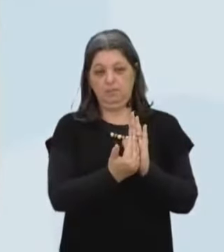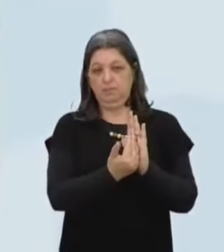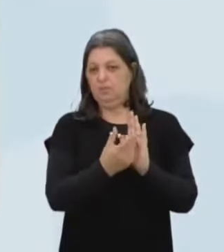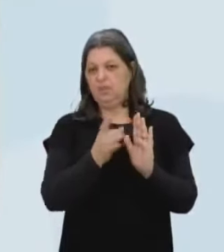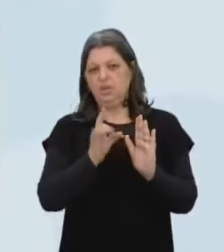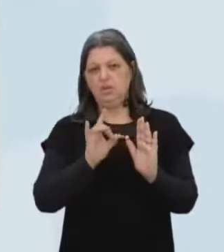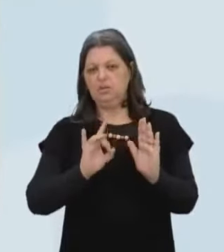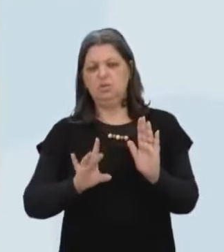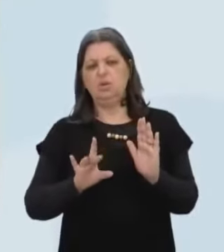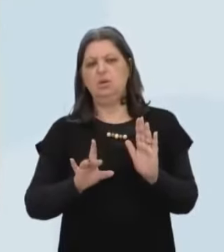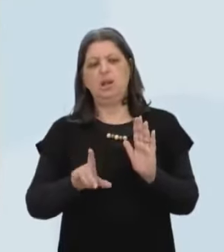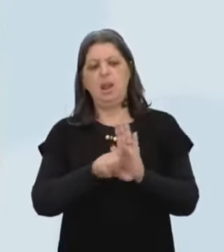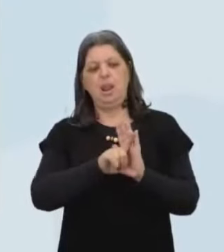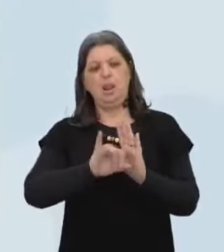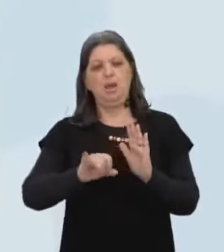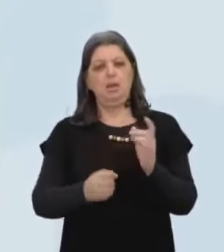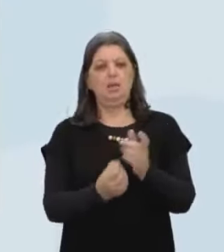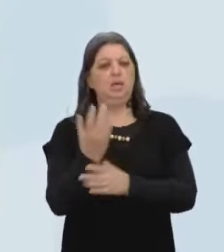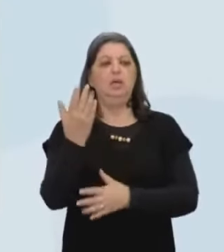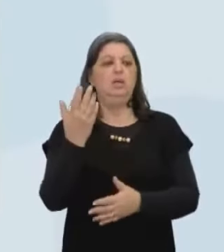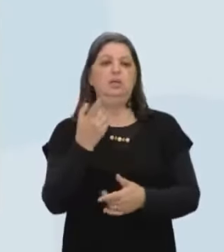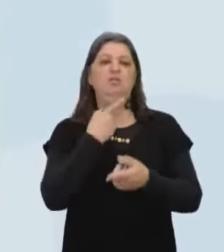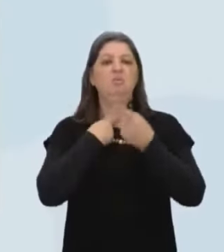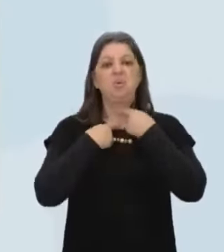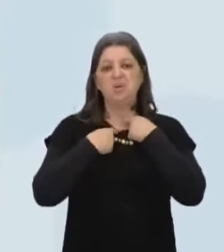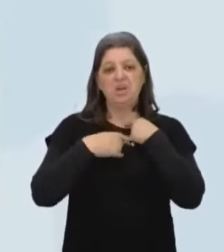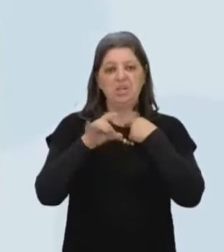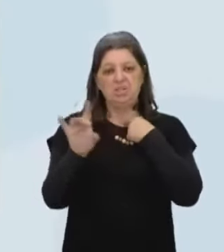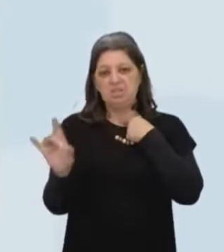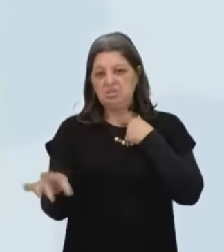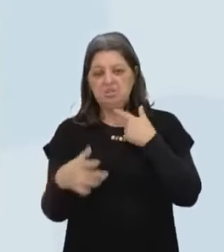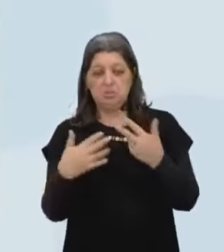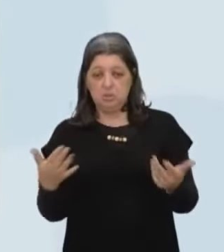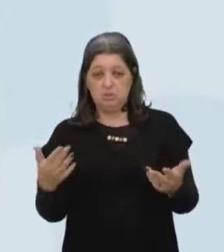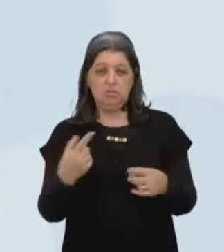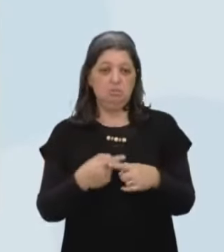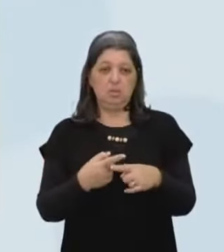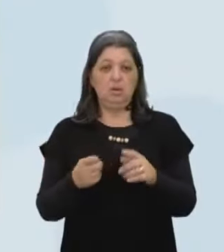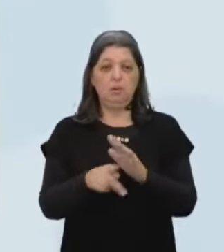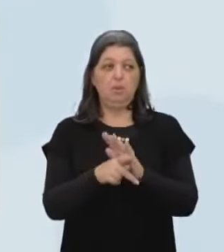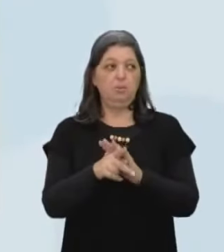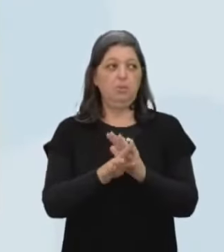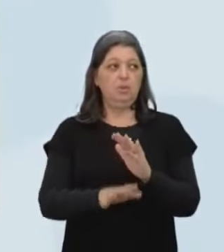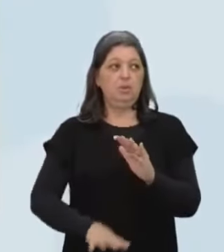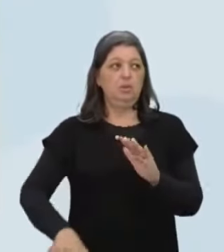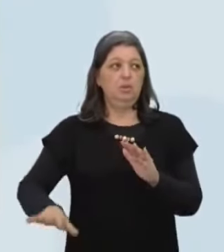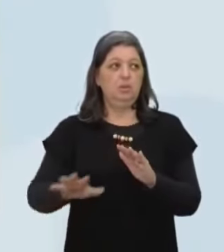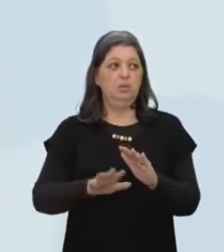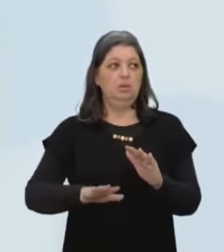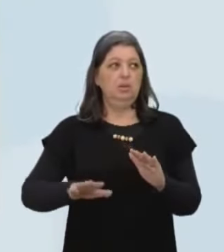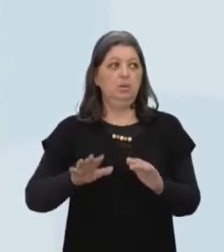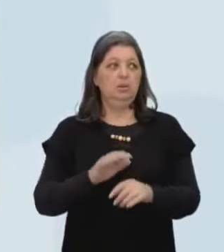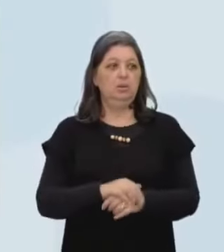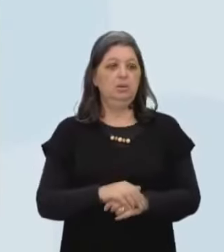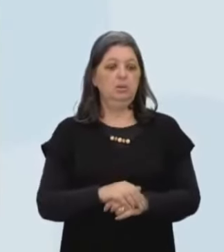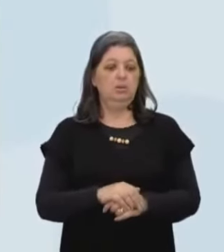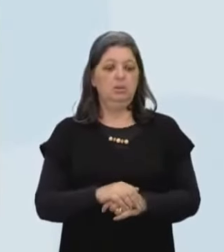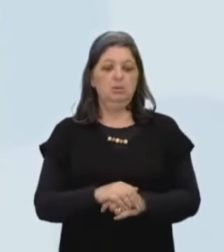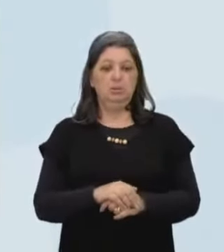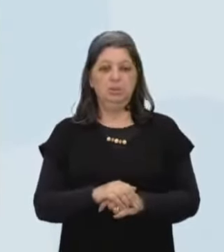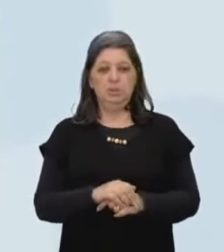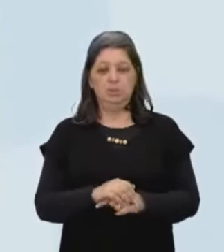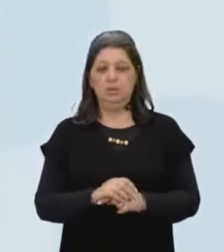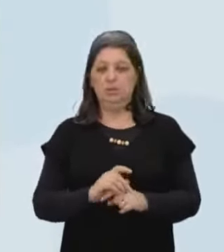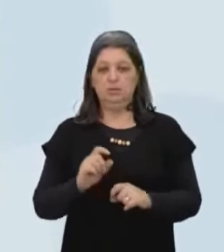Por vontade de alguém Essas leis São feitas dentro De um ambiente democrático E quando a gente fala De um